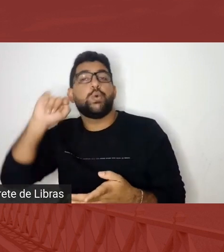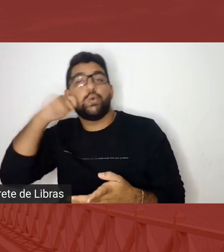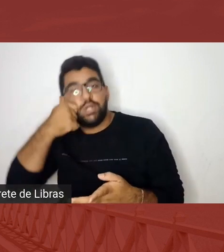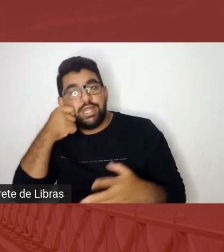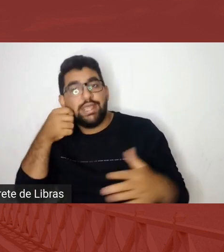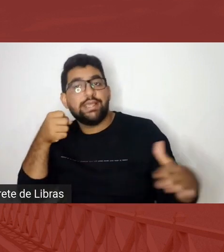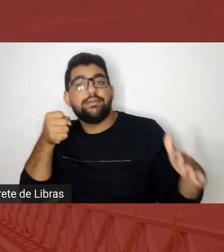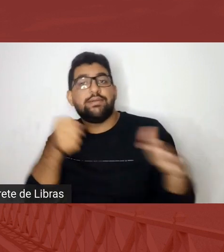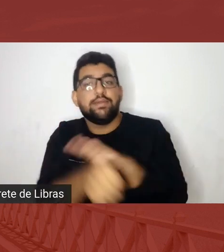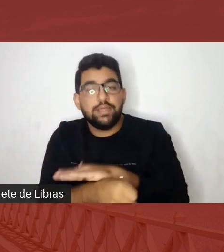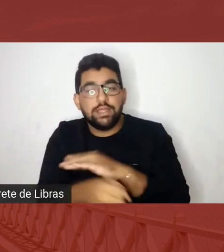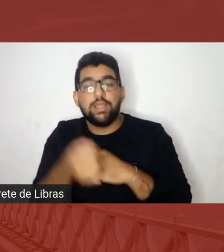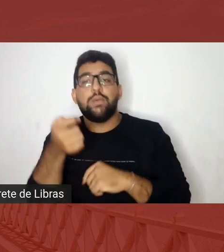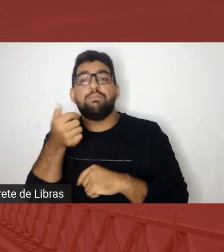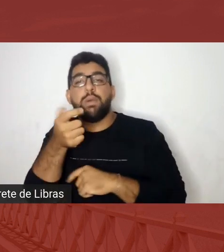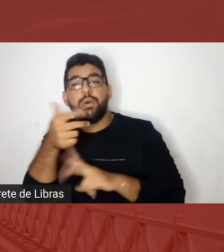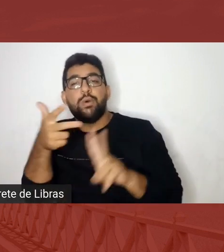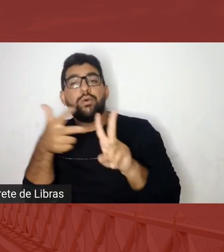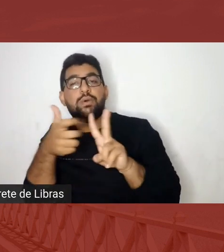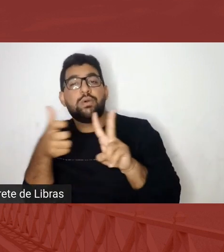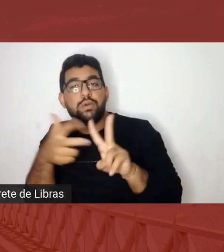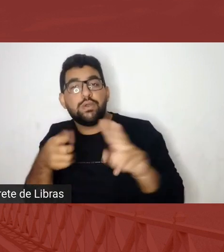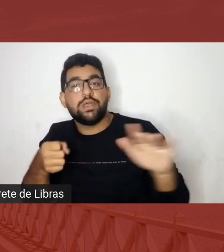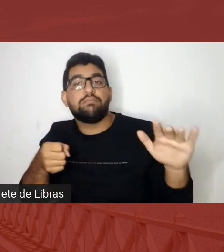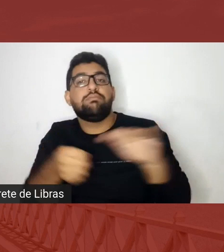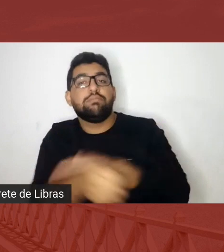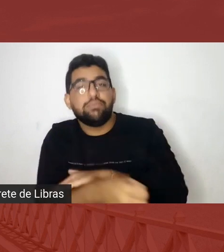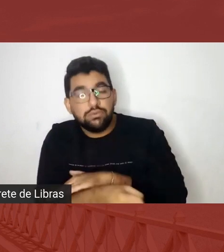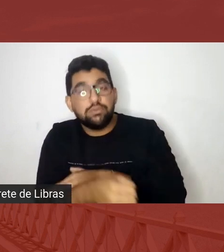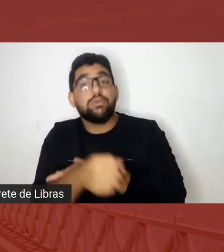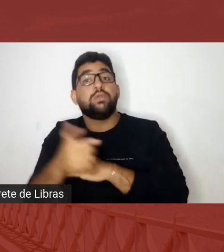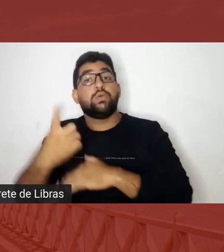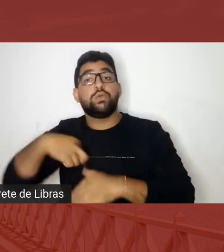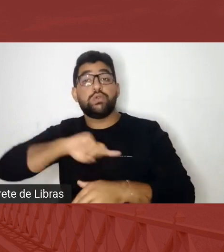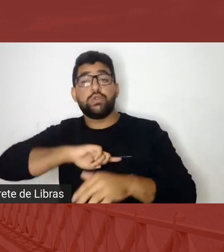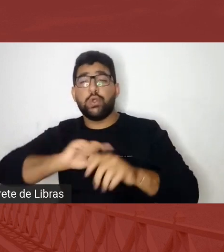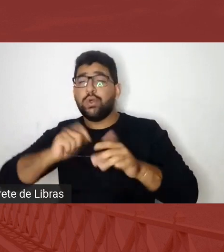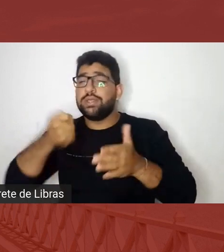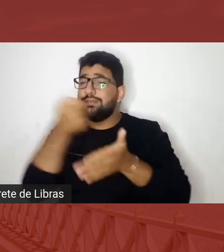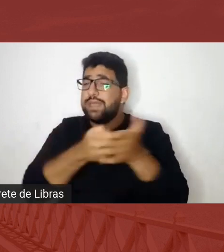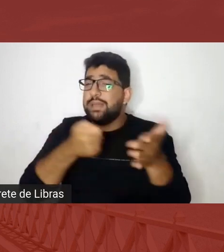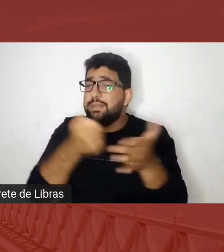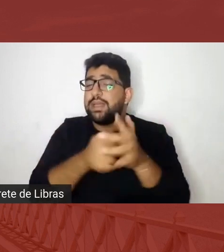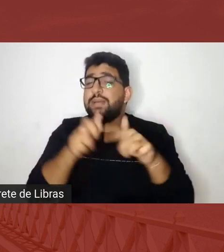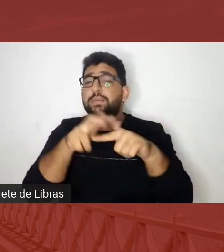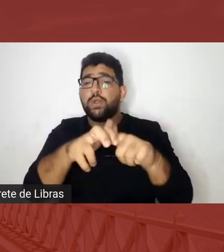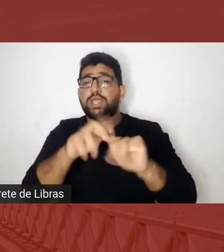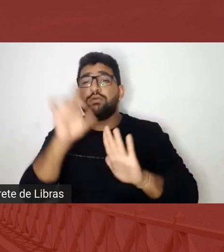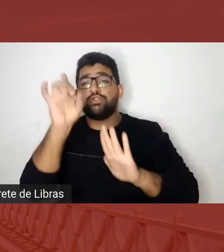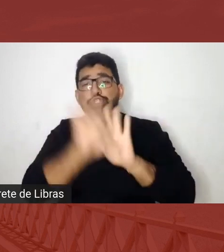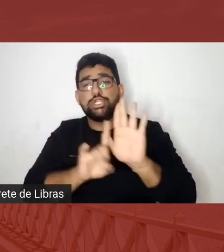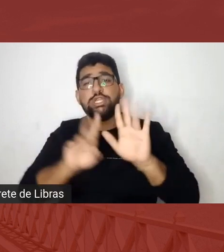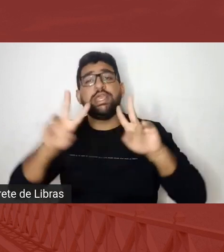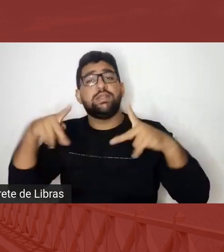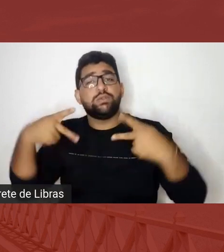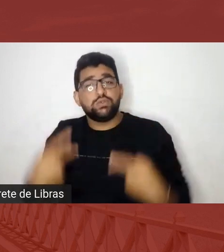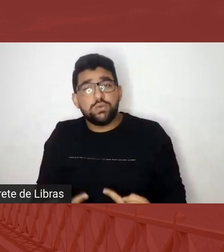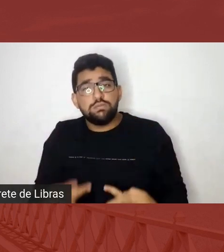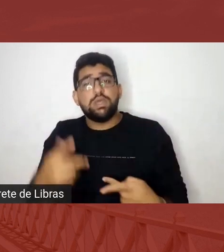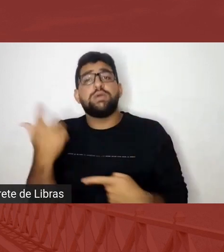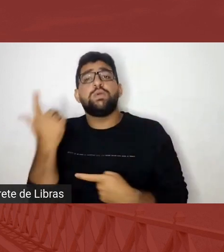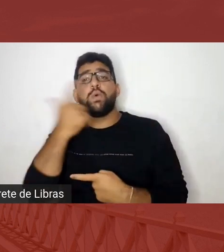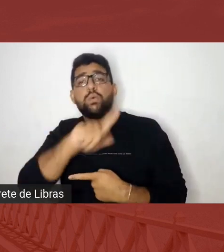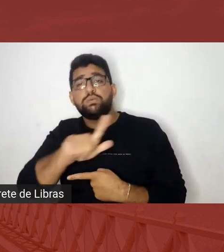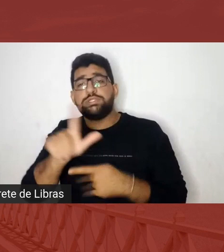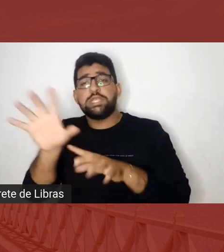indígena ou seja todas essas nossas lutas por direitos humanos pelo direito a receber a arte a